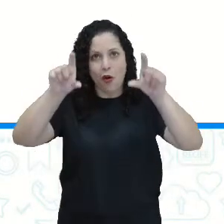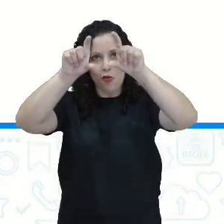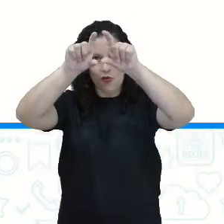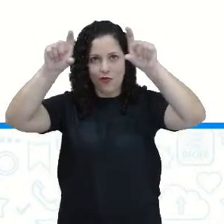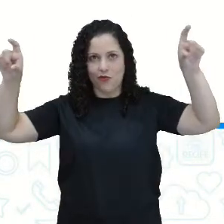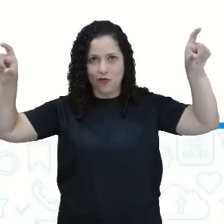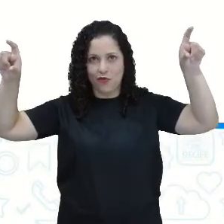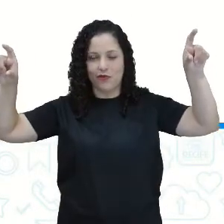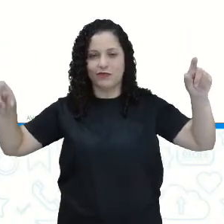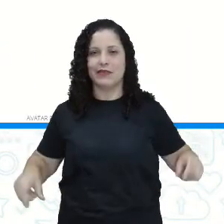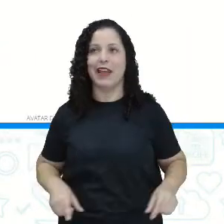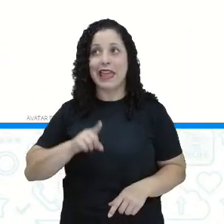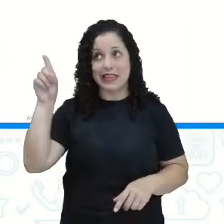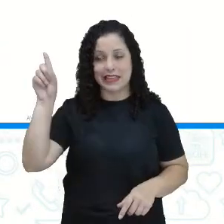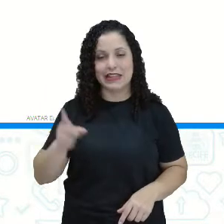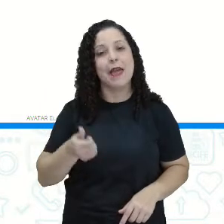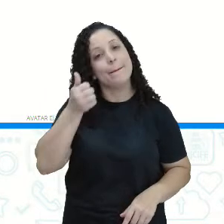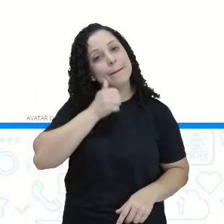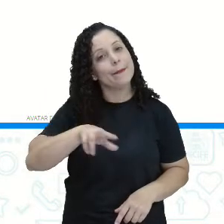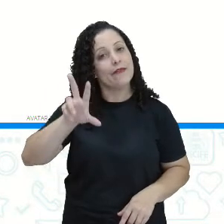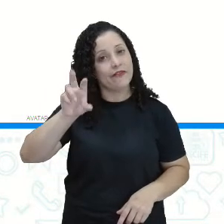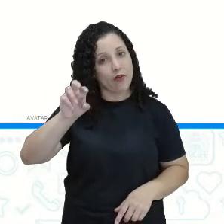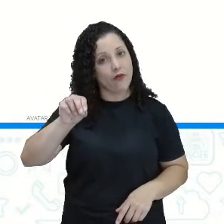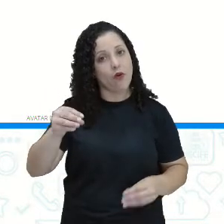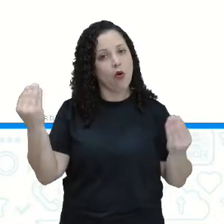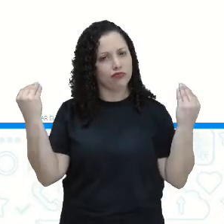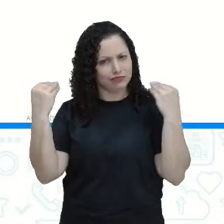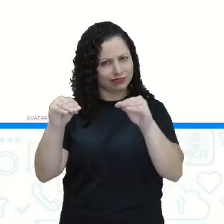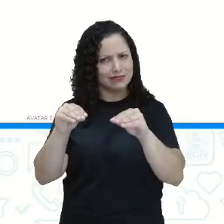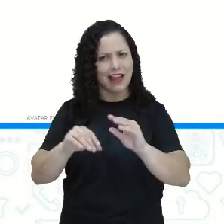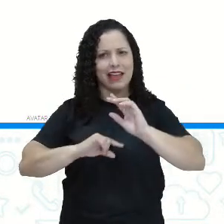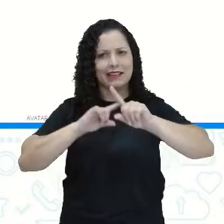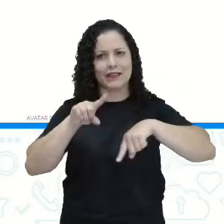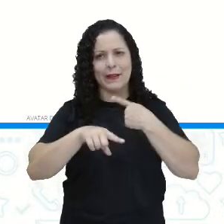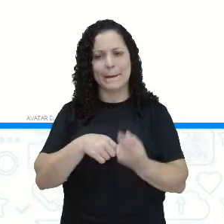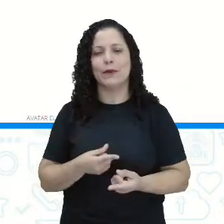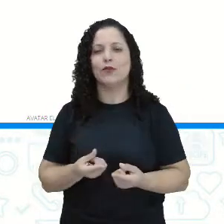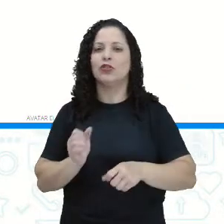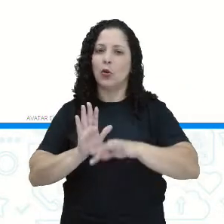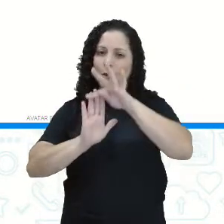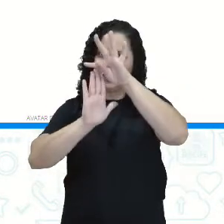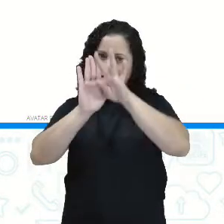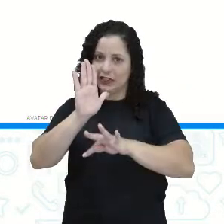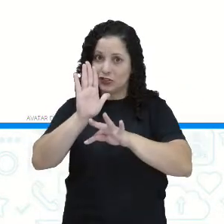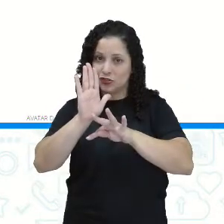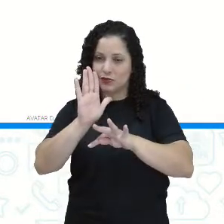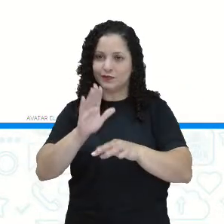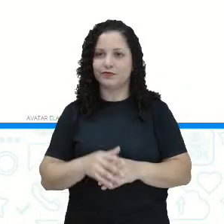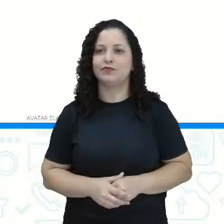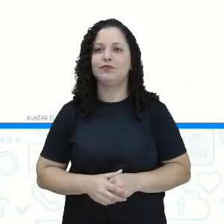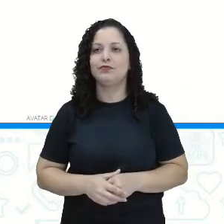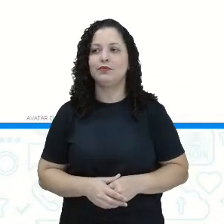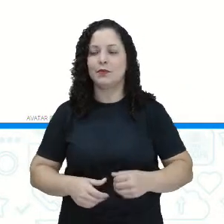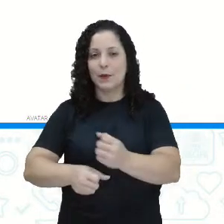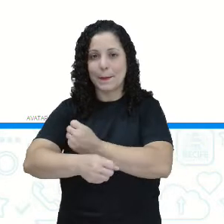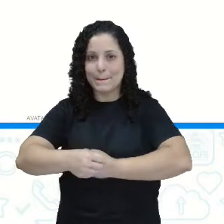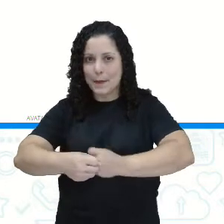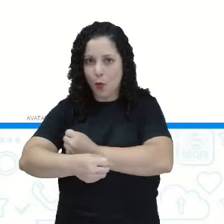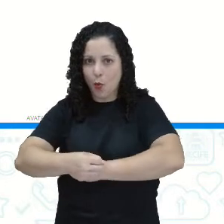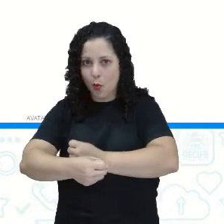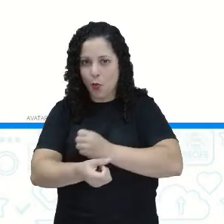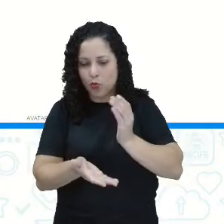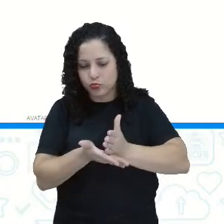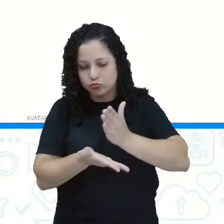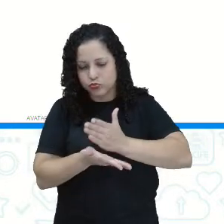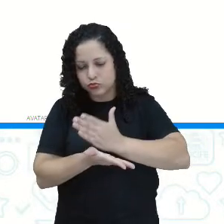sabe que é para a vovó esse bilhete. Depois eu tenho o corpo texto, olha, Deixei um bolo de cenoura